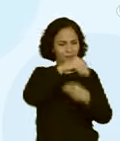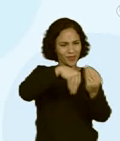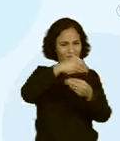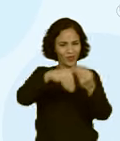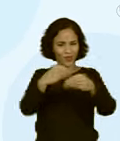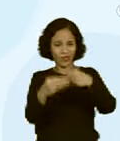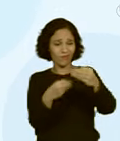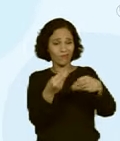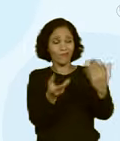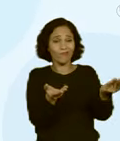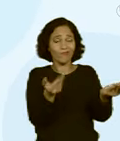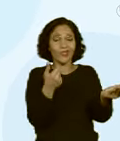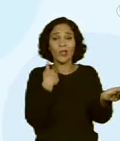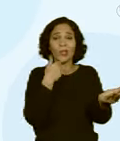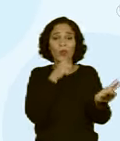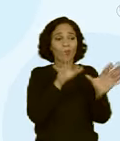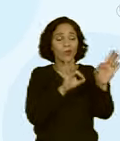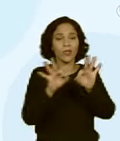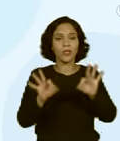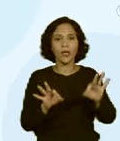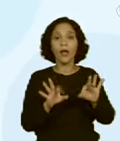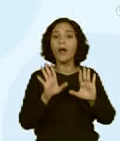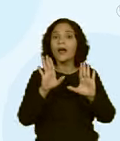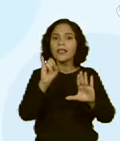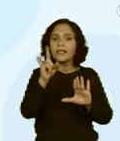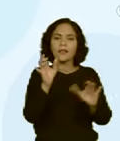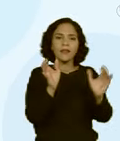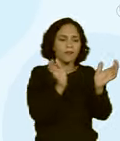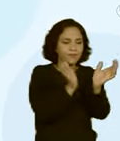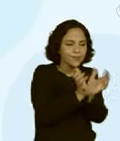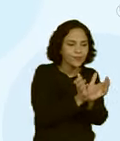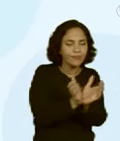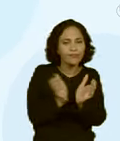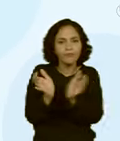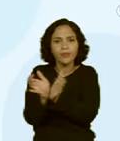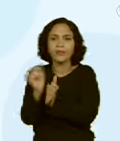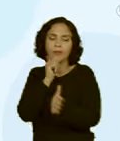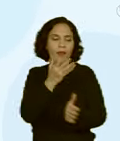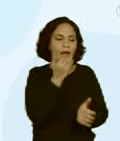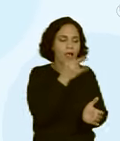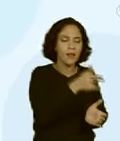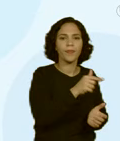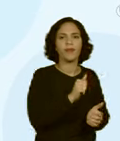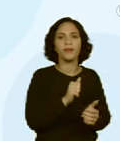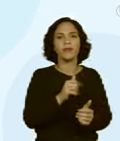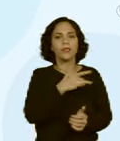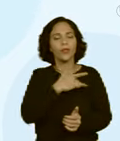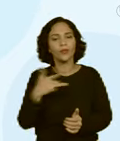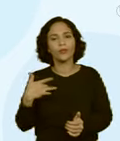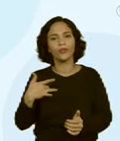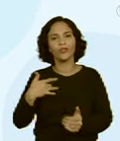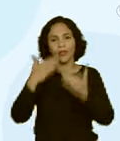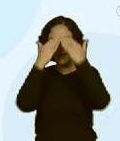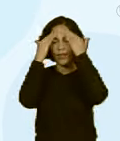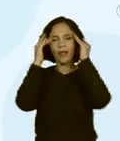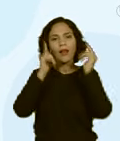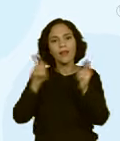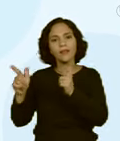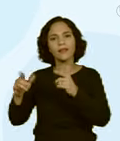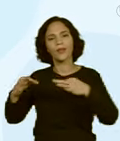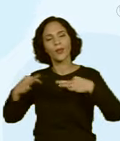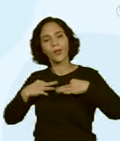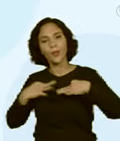misturado, que você não consegue organizar. Mas se você separa por alimentação, saúde, lazer, vestuário,